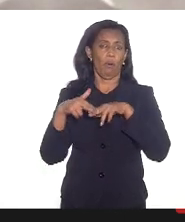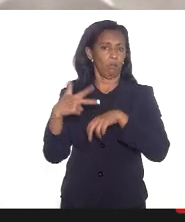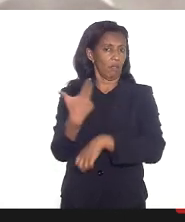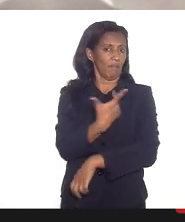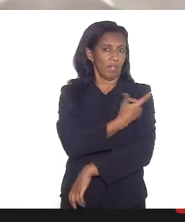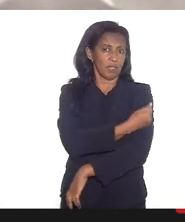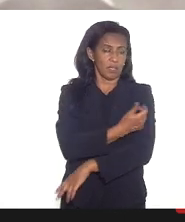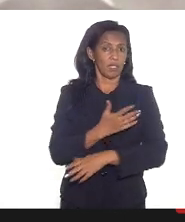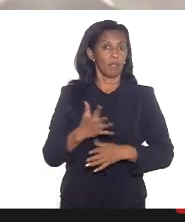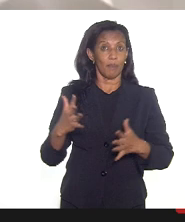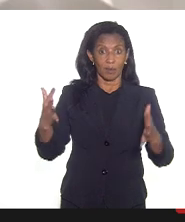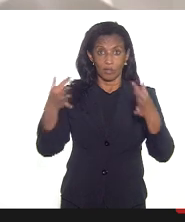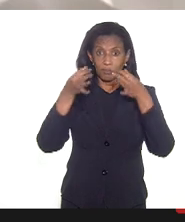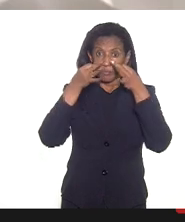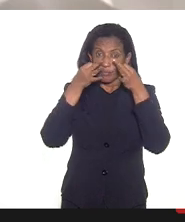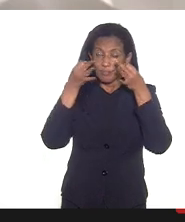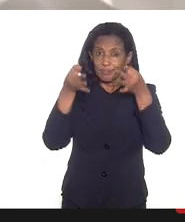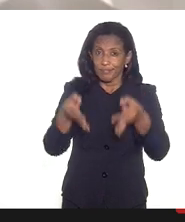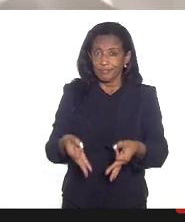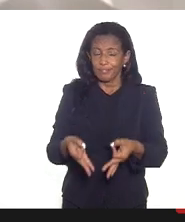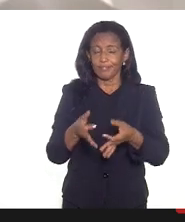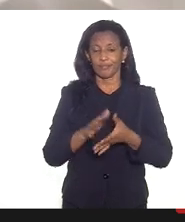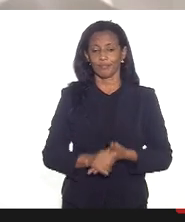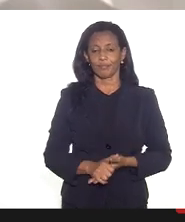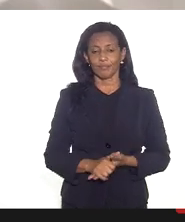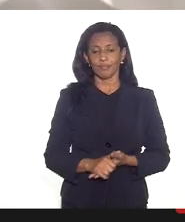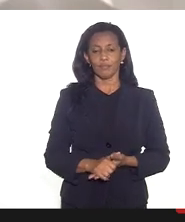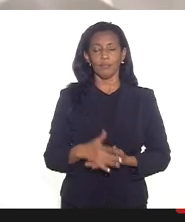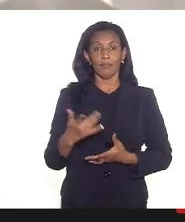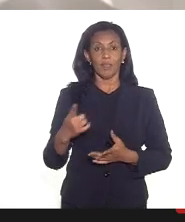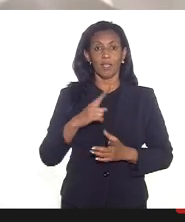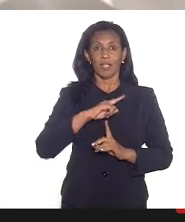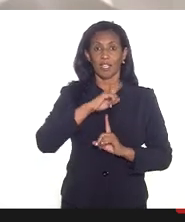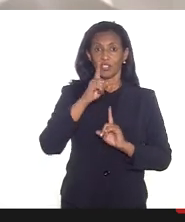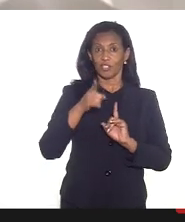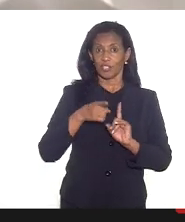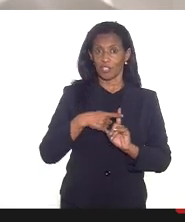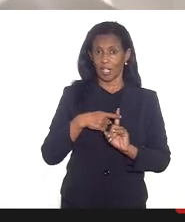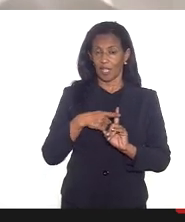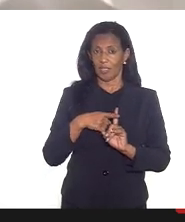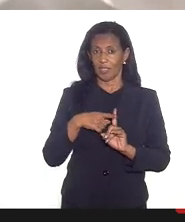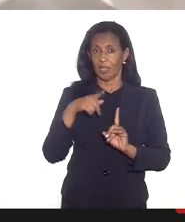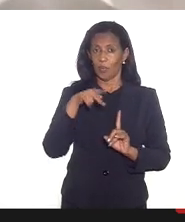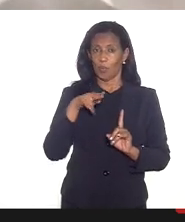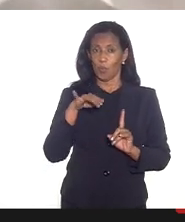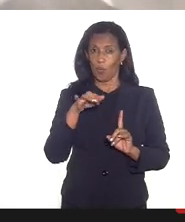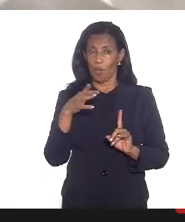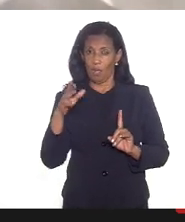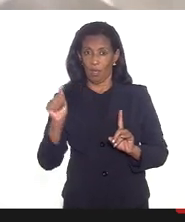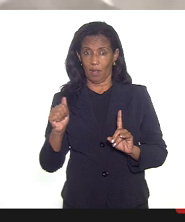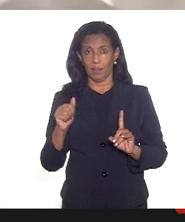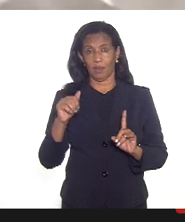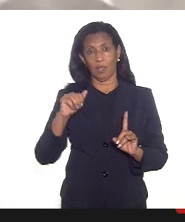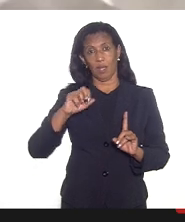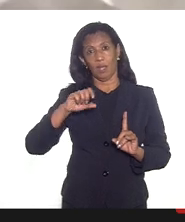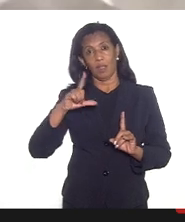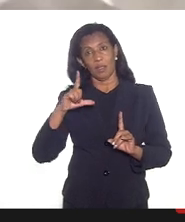mas me chama a atenção né que as gestantes de porperas com e sem